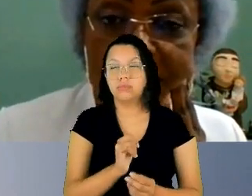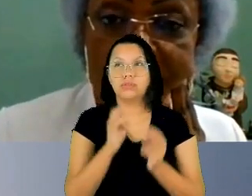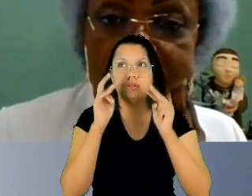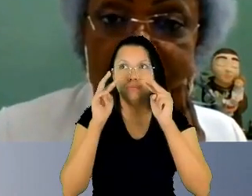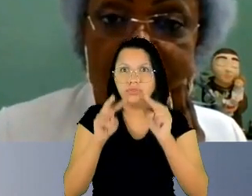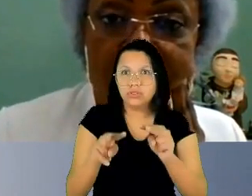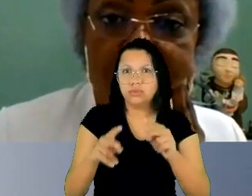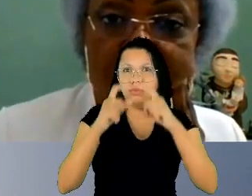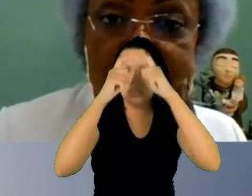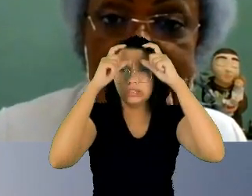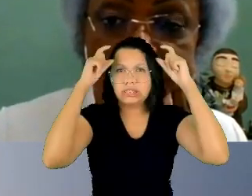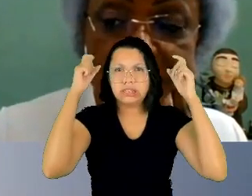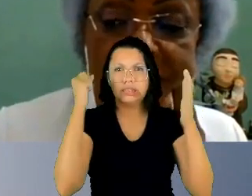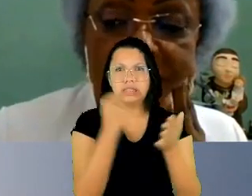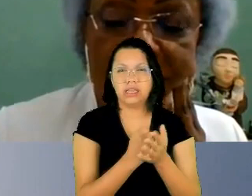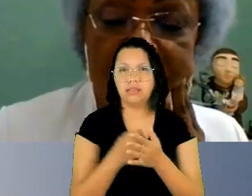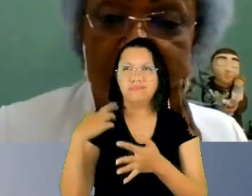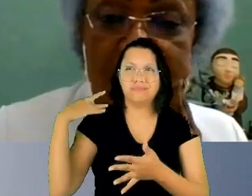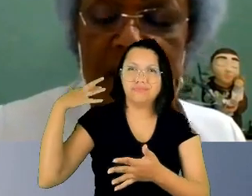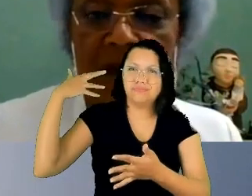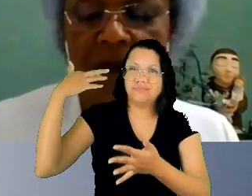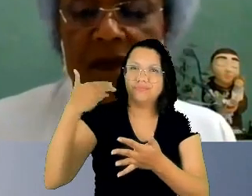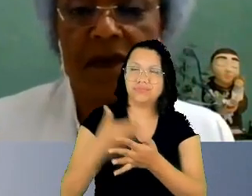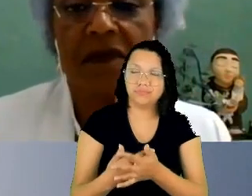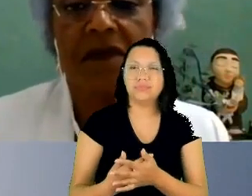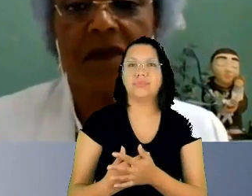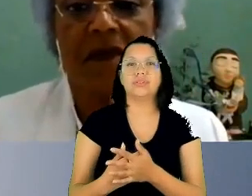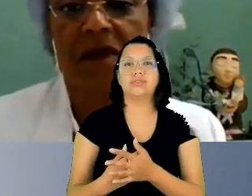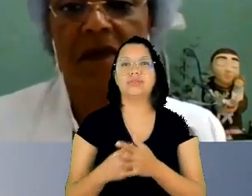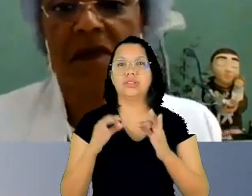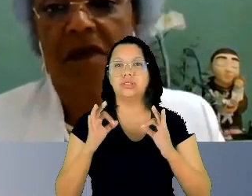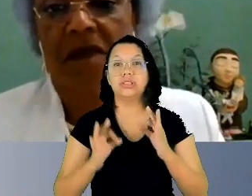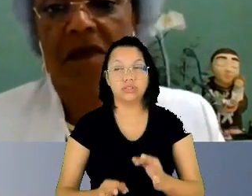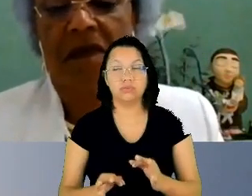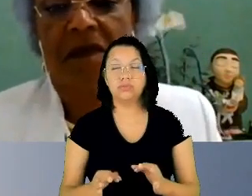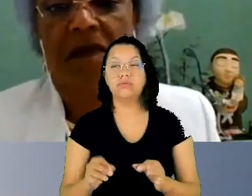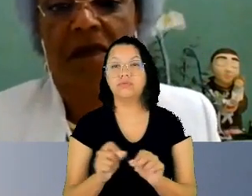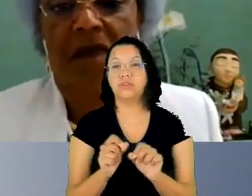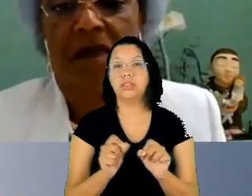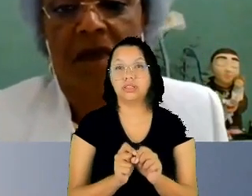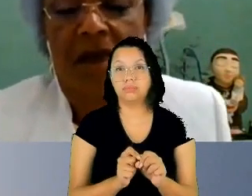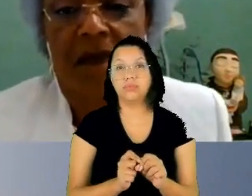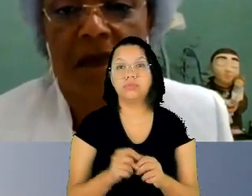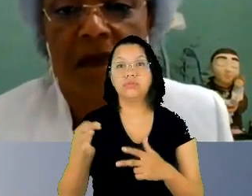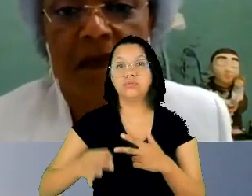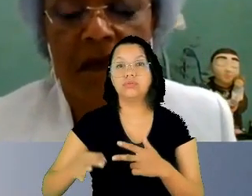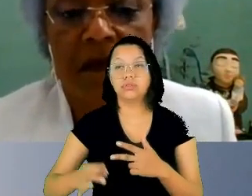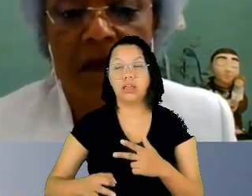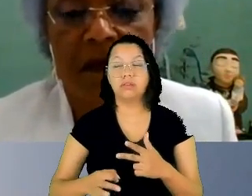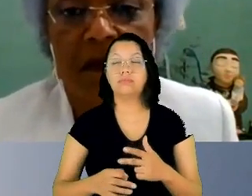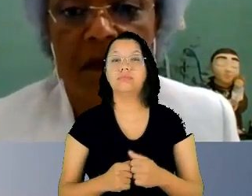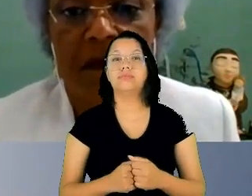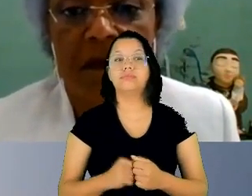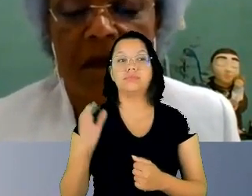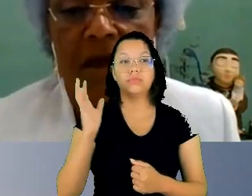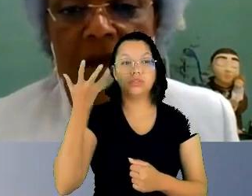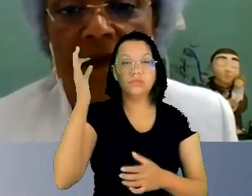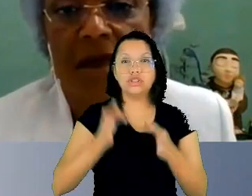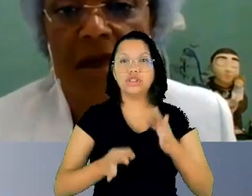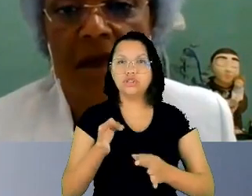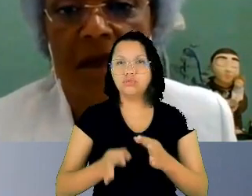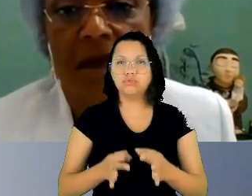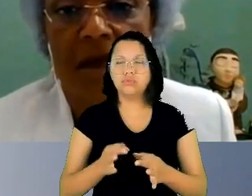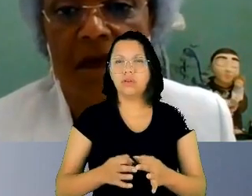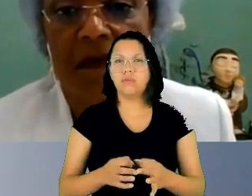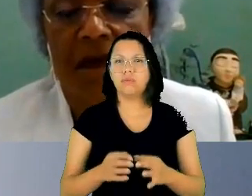decisões tomadas pelo poder judiciário decisões que julgam o comportamento da vítima e não do agressor nos crimes sexuais a